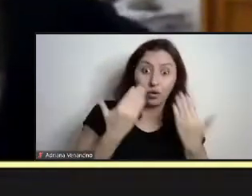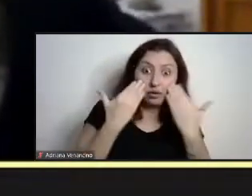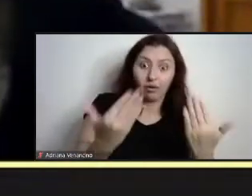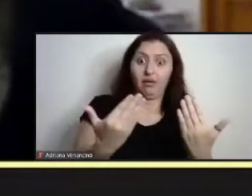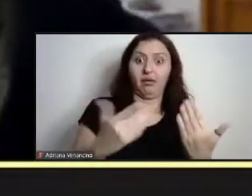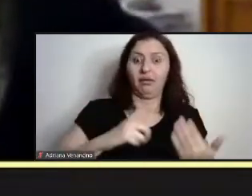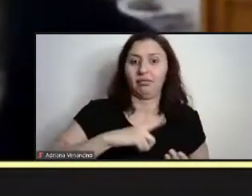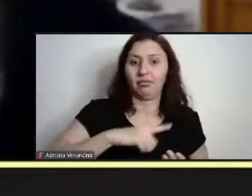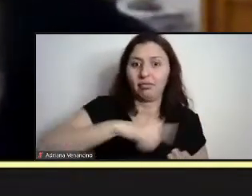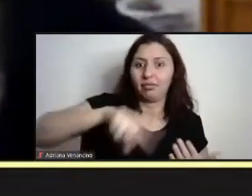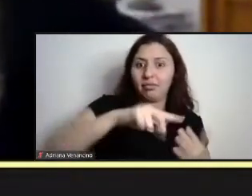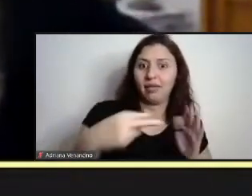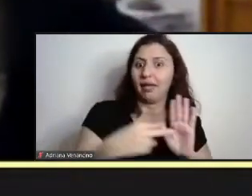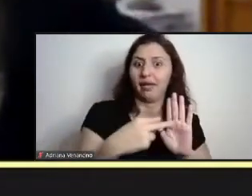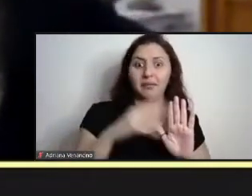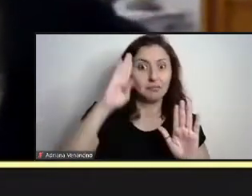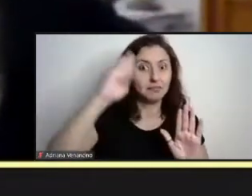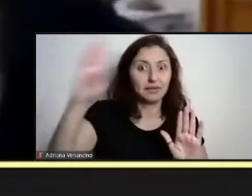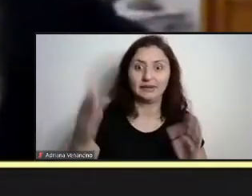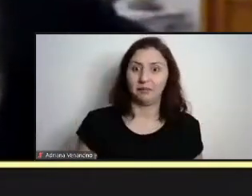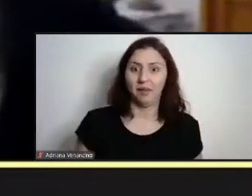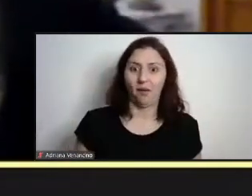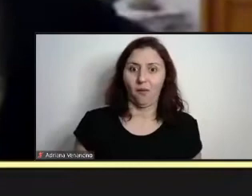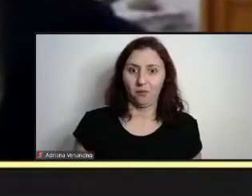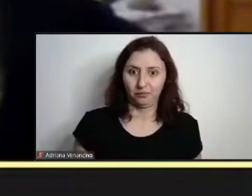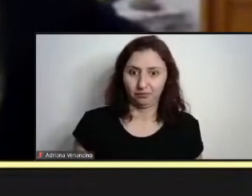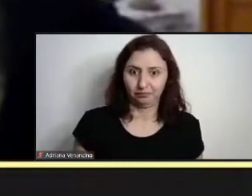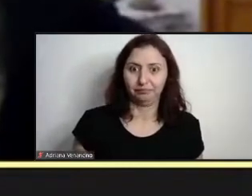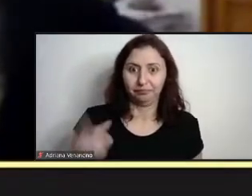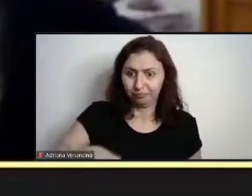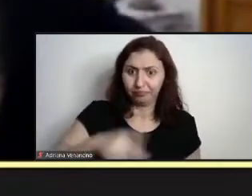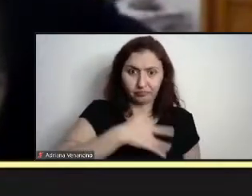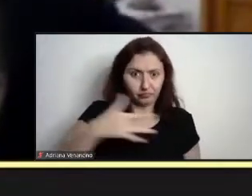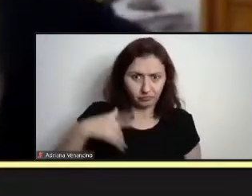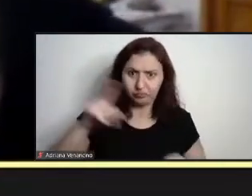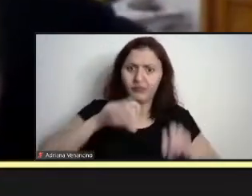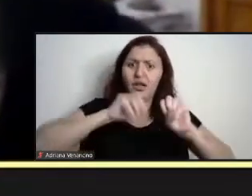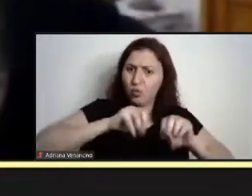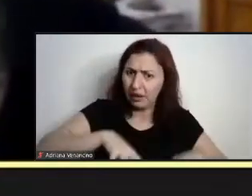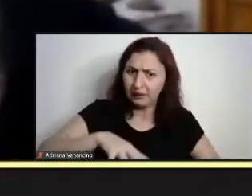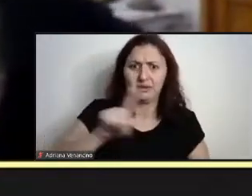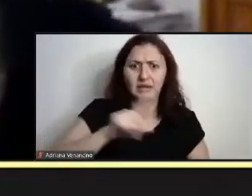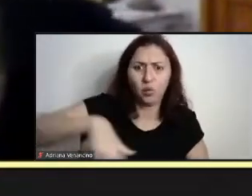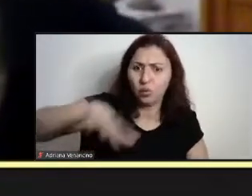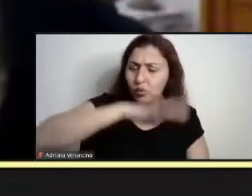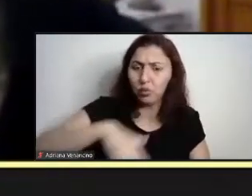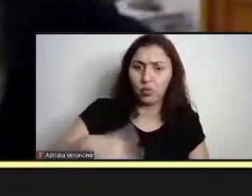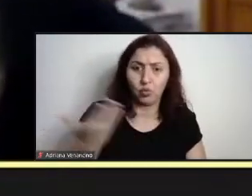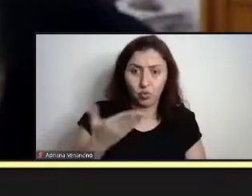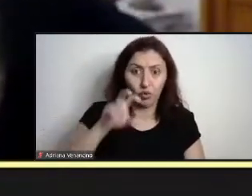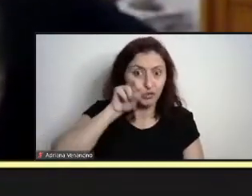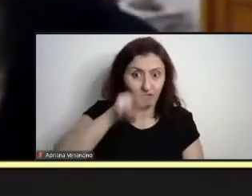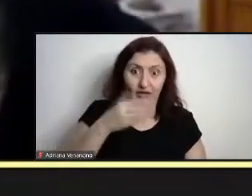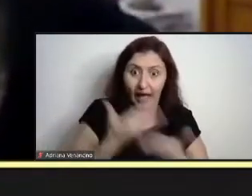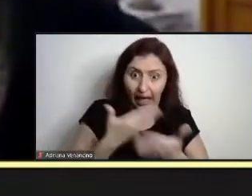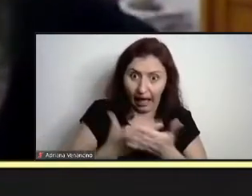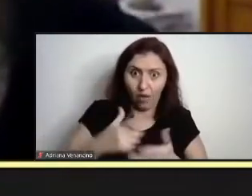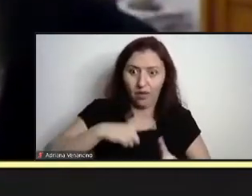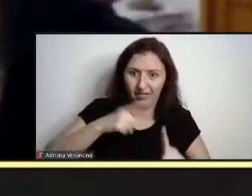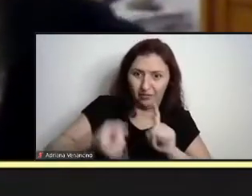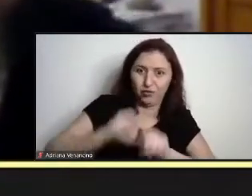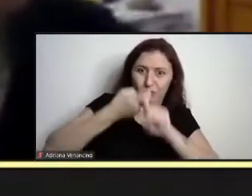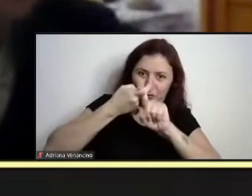também. Porque, na verdade, assim, ao mesmo tempo que as aulas foram suspensas, a maior parte do ensino nesse país,